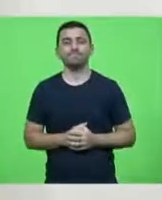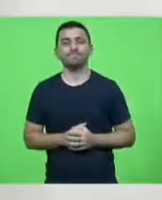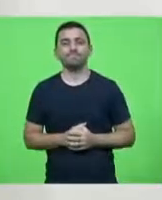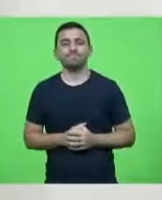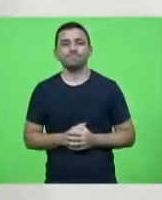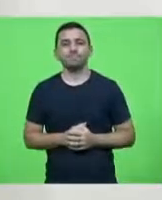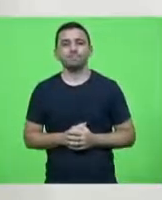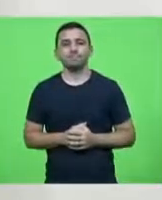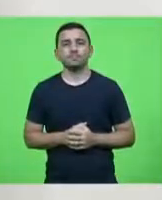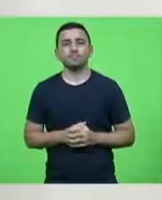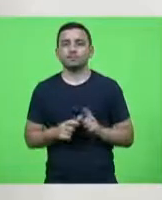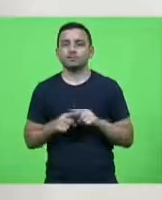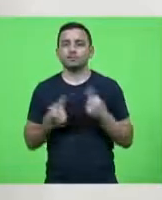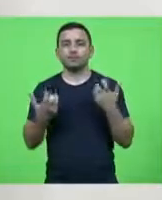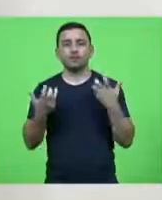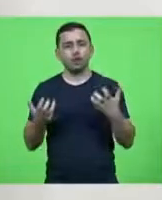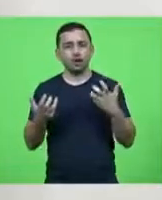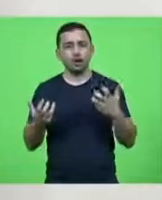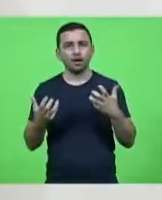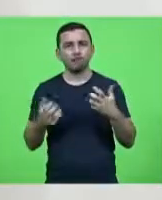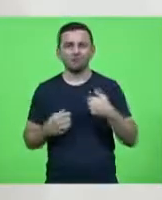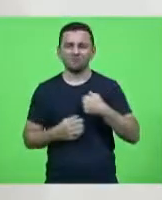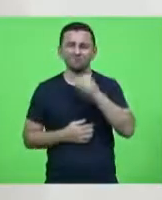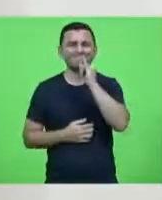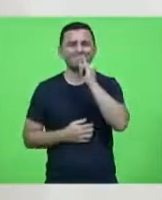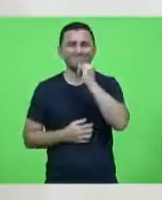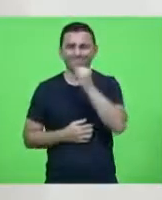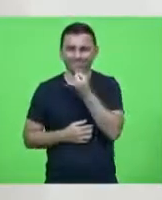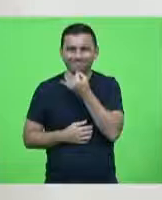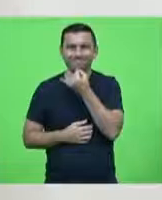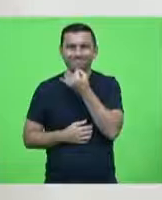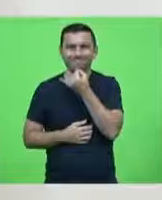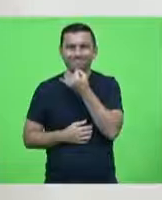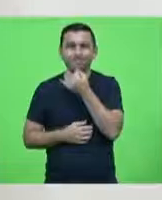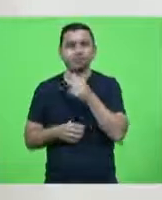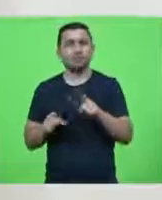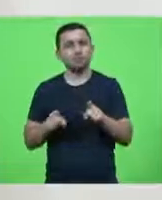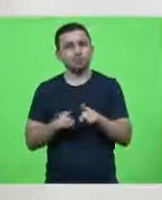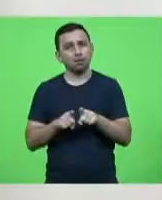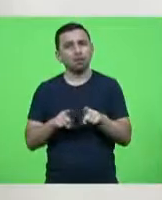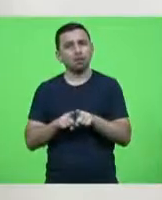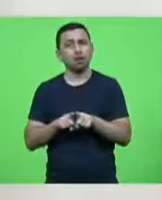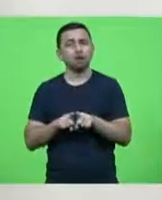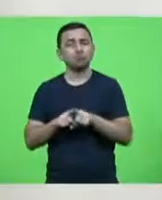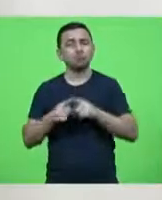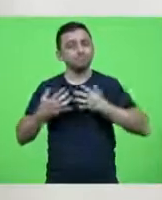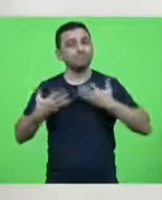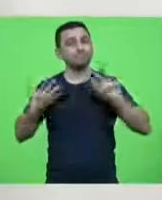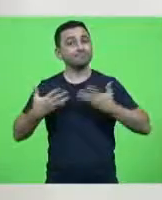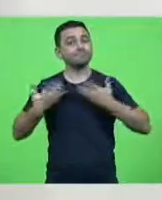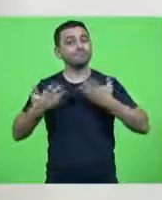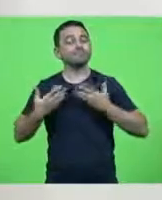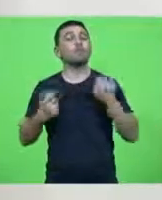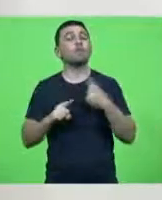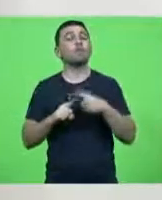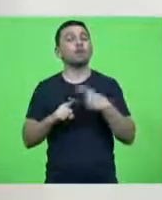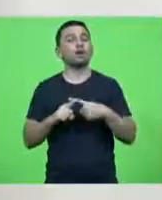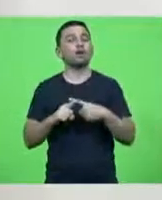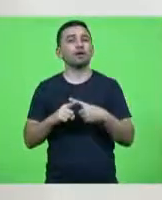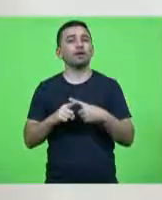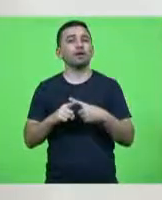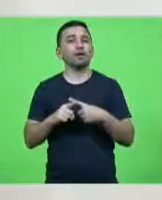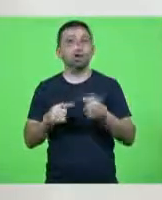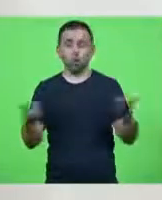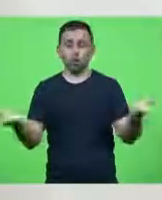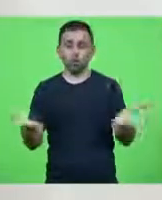Então, quero de forma muito triste, mas também com alegria, de ter a oportunidade de